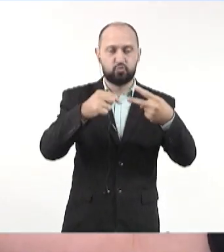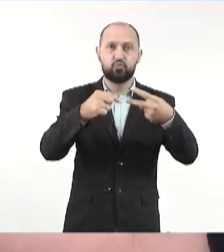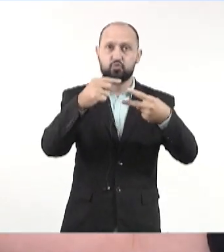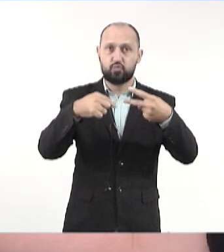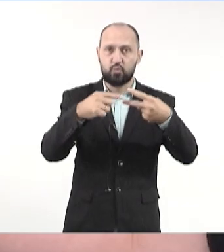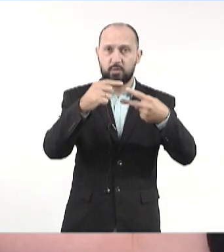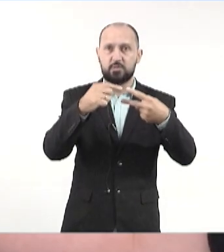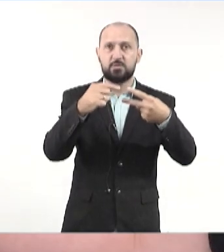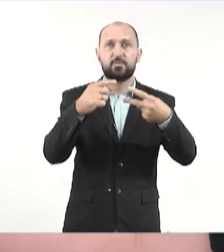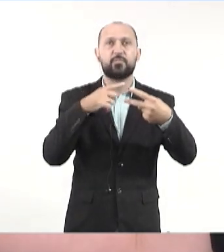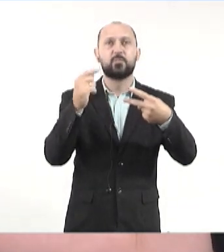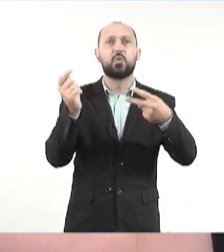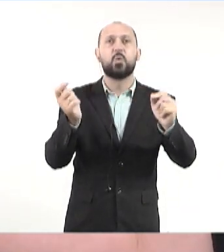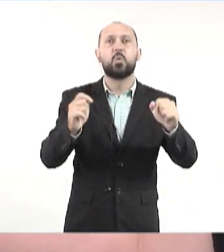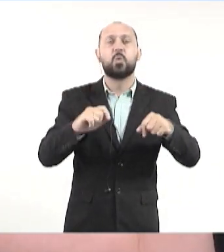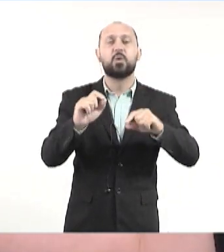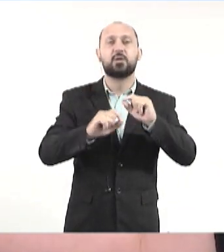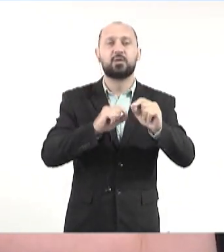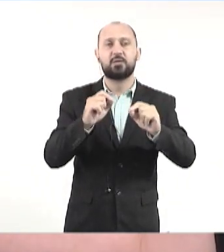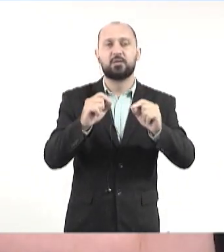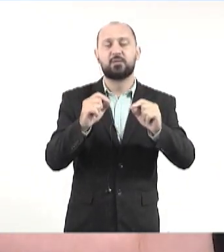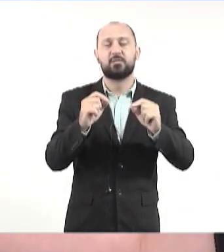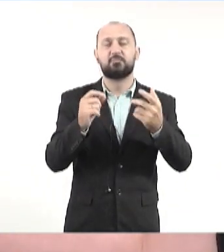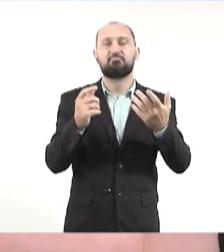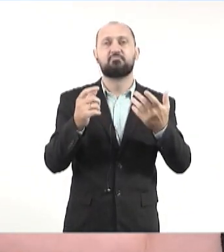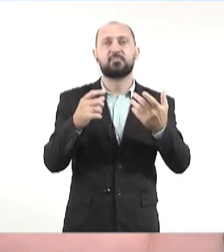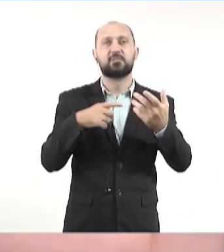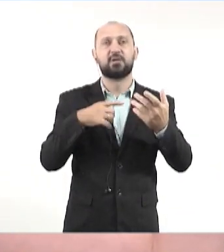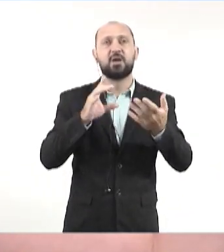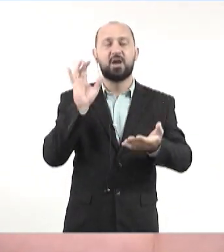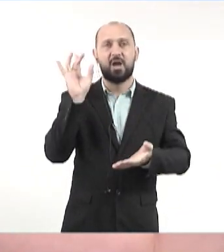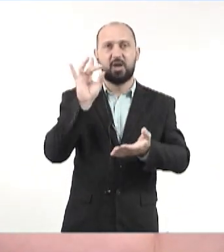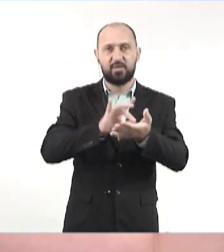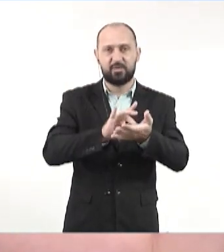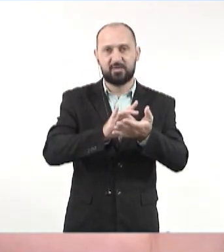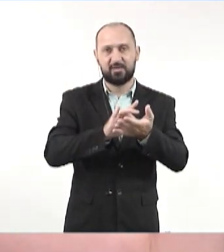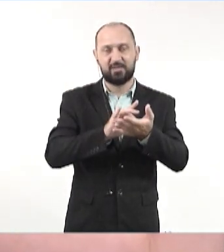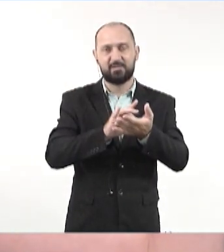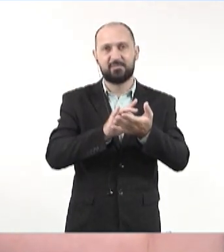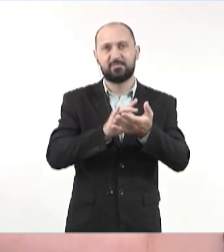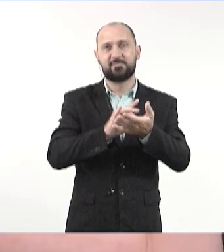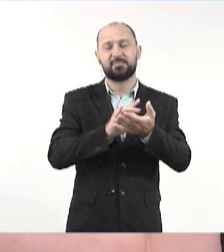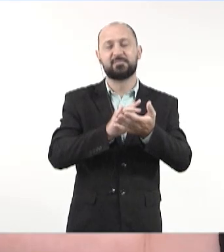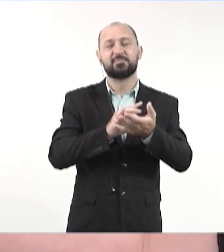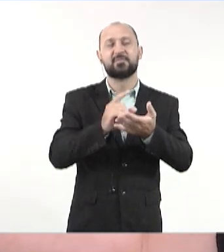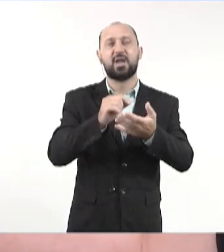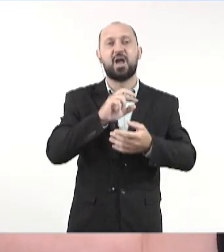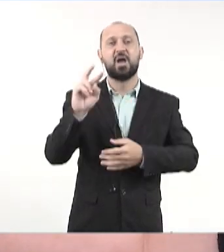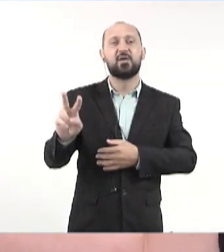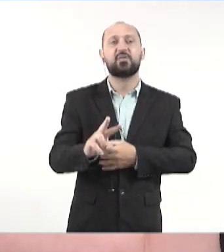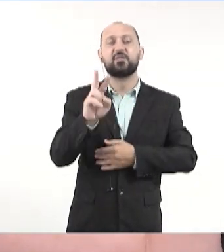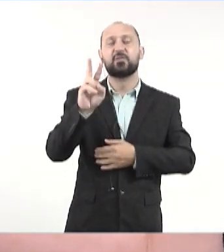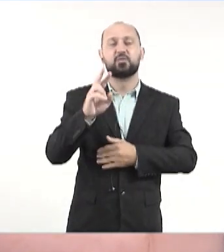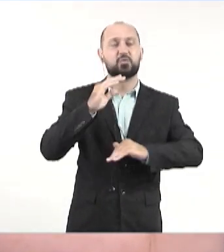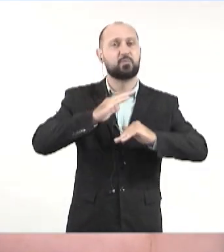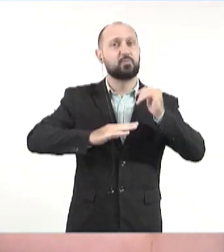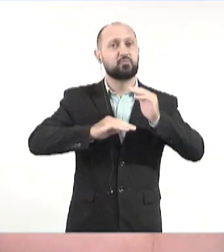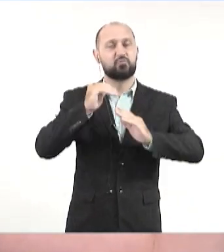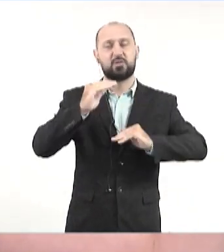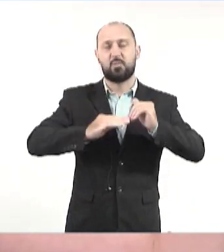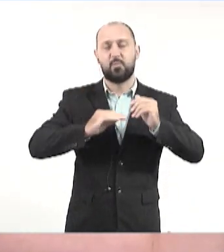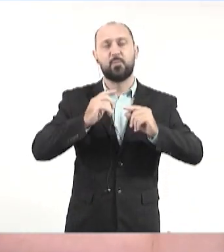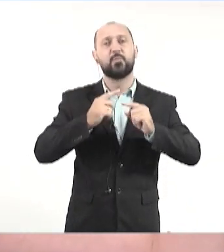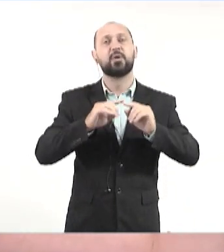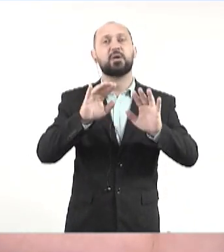eles possibilitaram a verdadeira valorização do servidor,